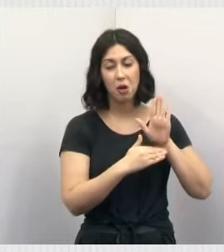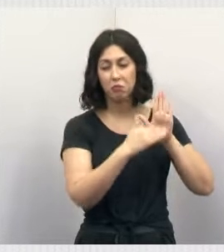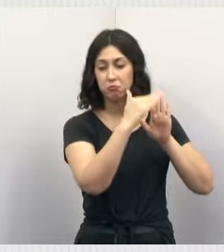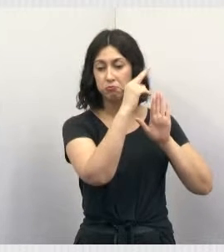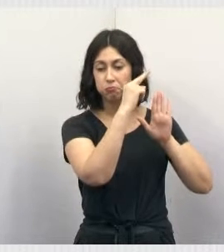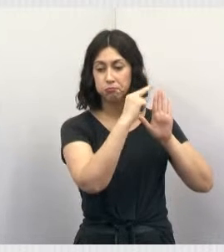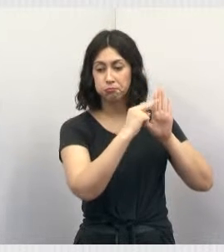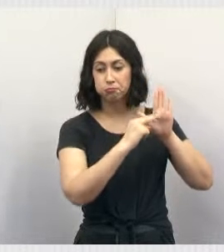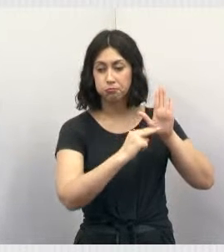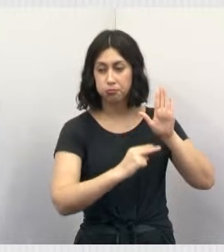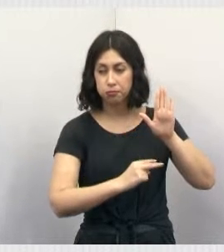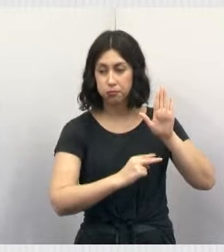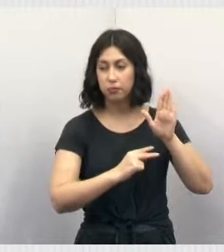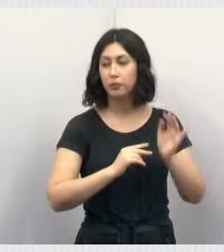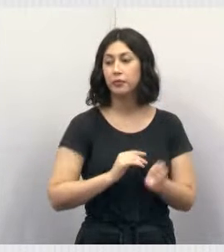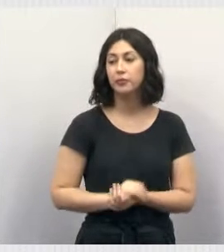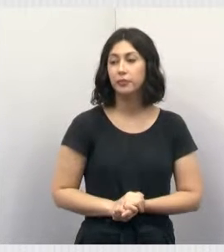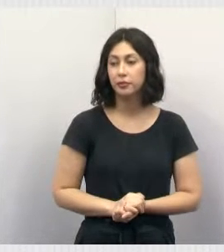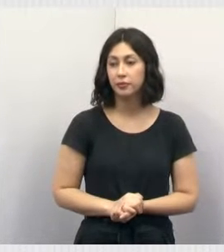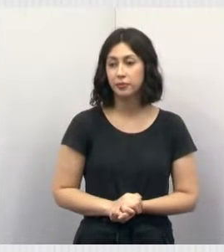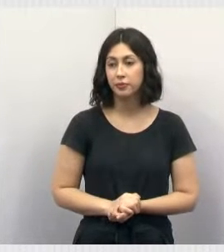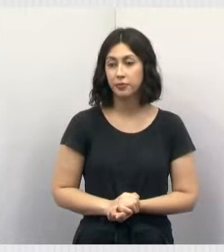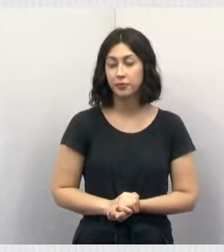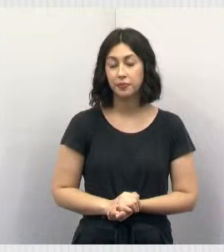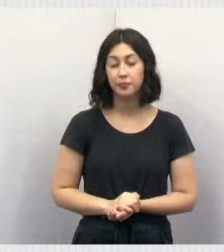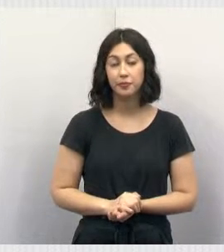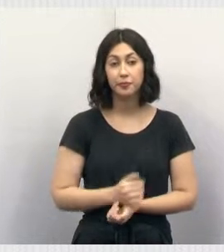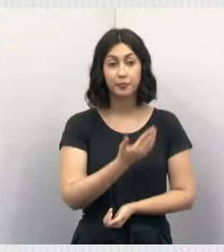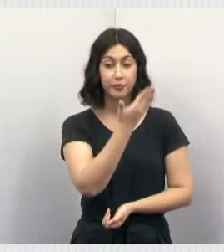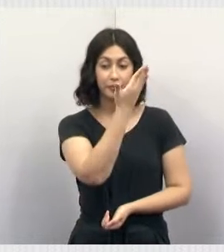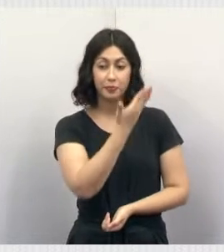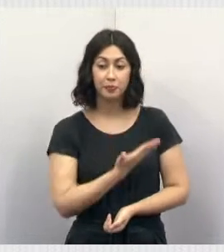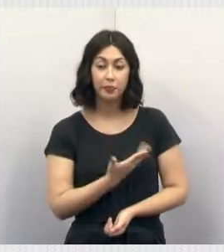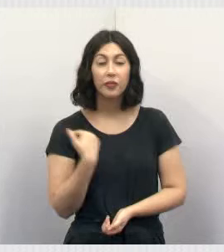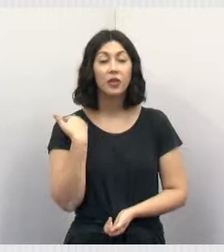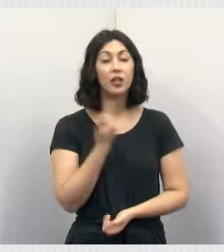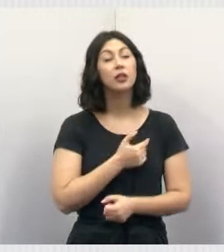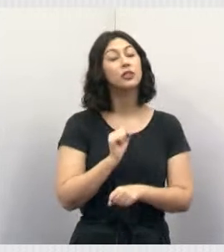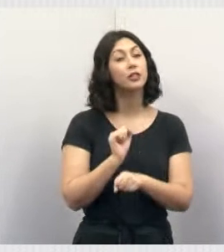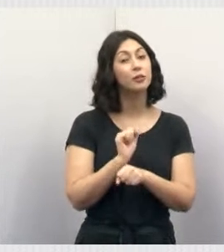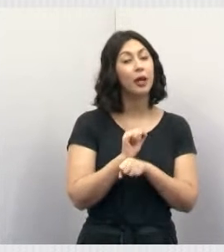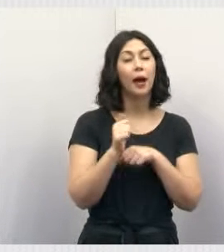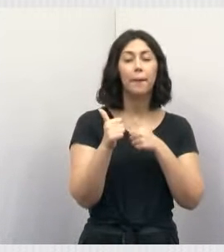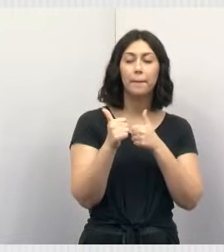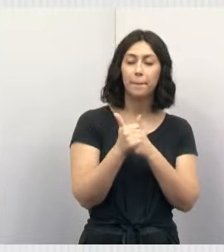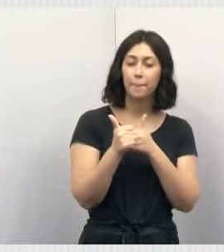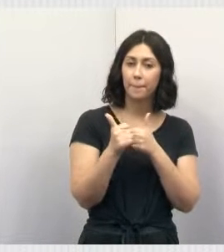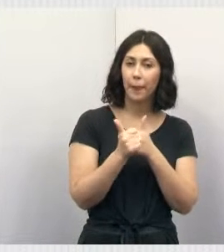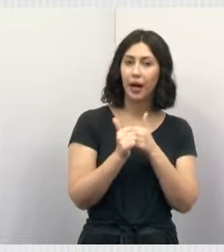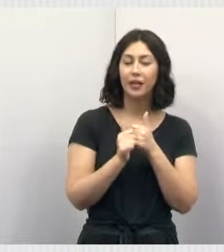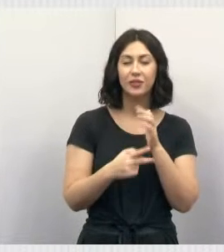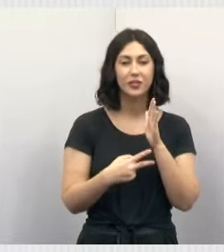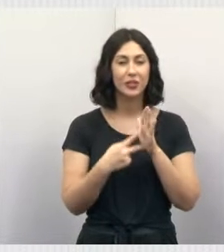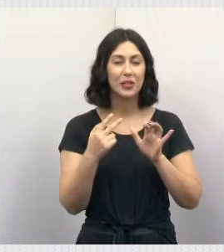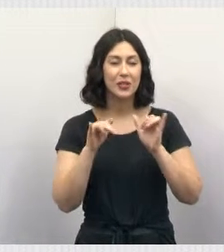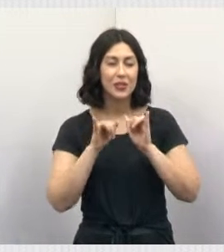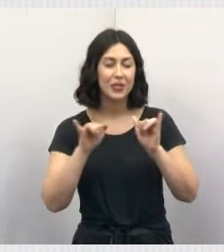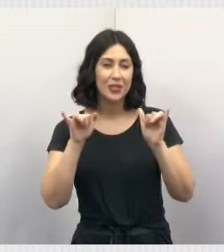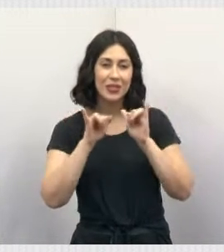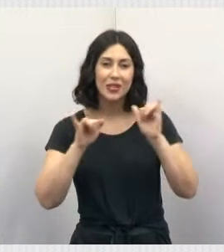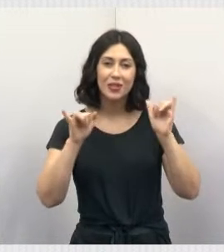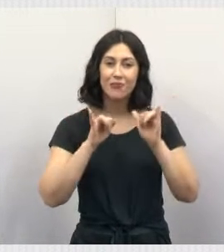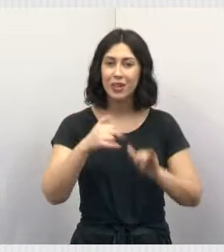sendo altamente contagiosa entre os felinos. Então, está aí, olha, vamos aguardar que está chegando a segunda campanha de